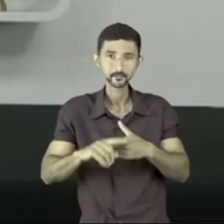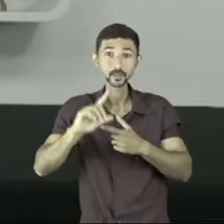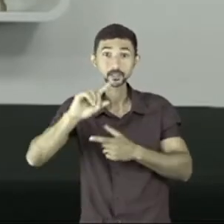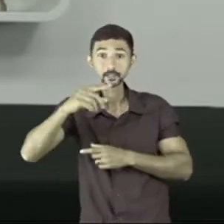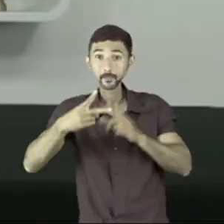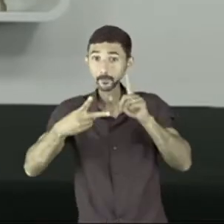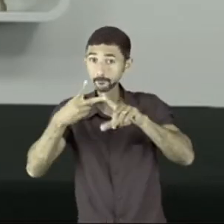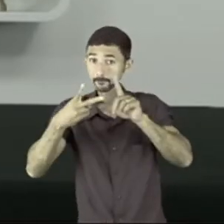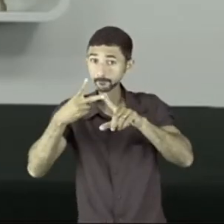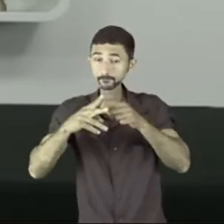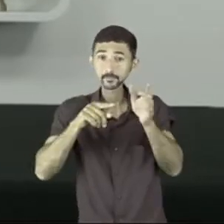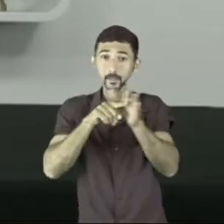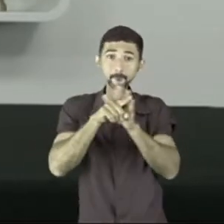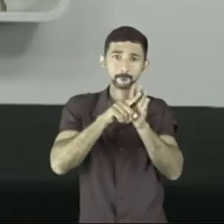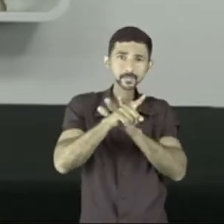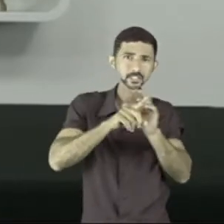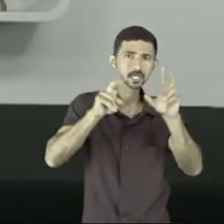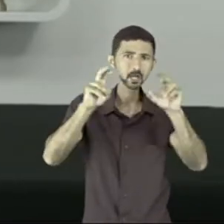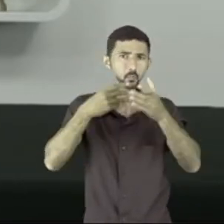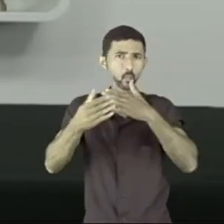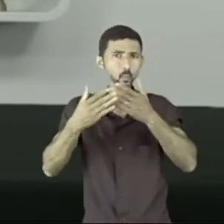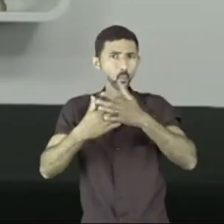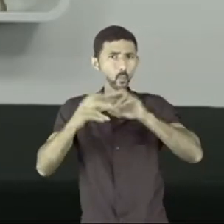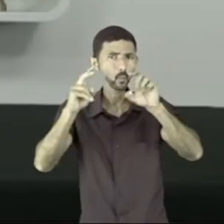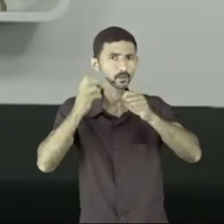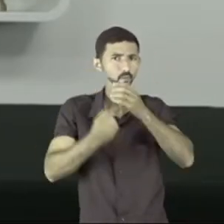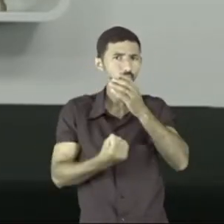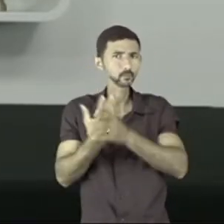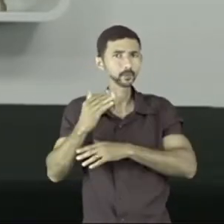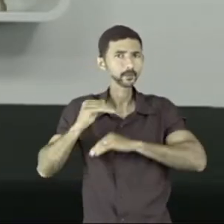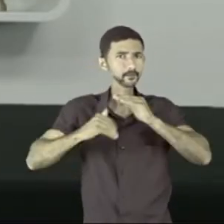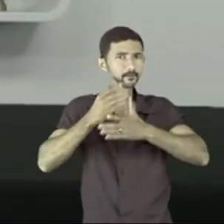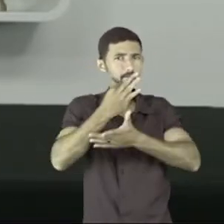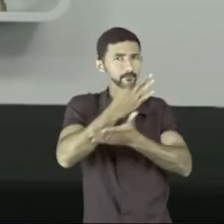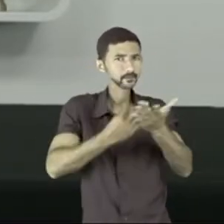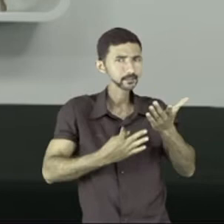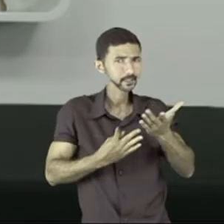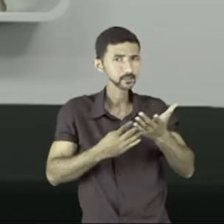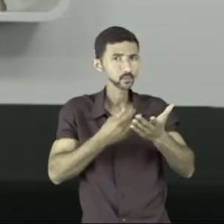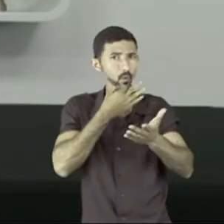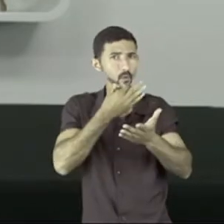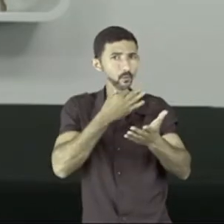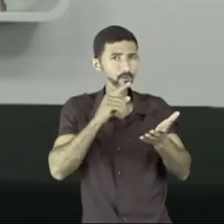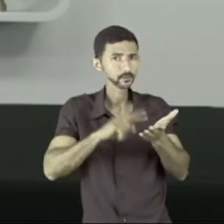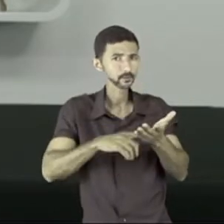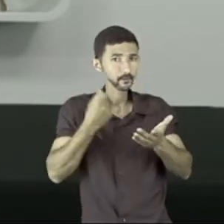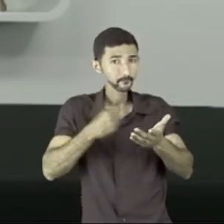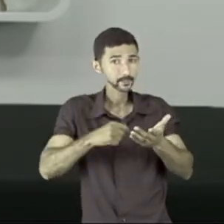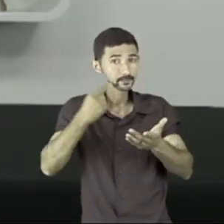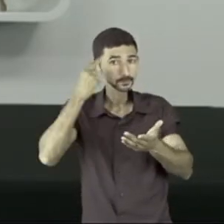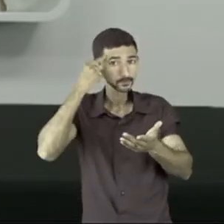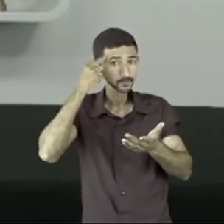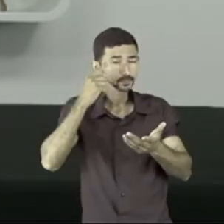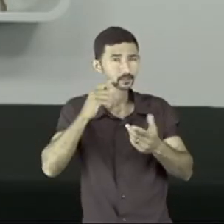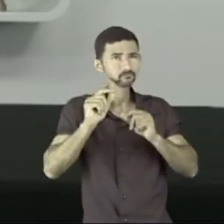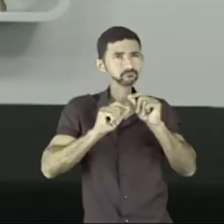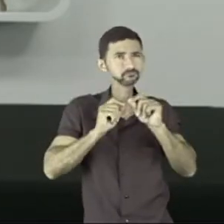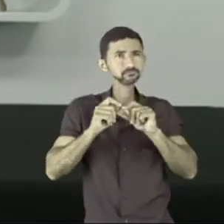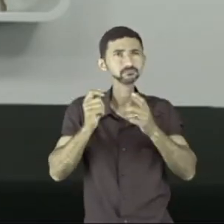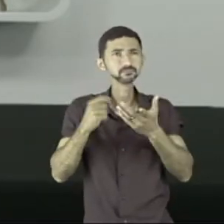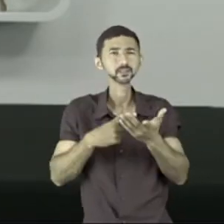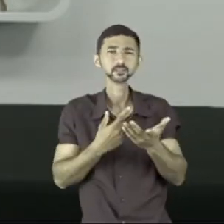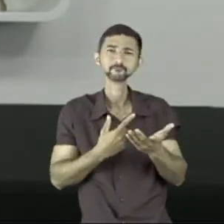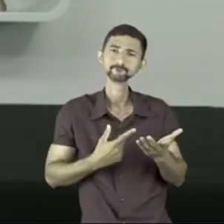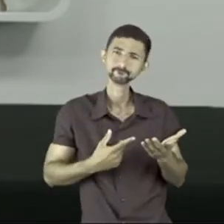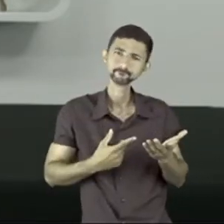pesquisar a respeito de um assunto para desenvolver um texto argumentativo, você pense na possibilidade